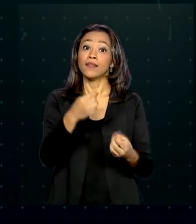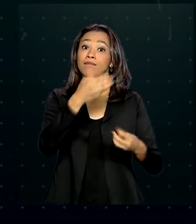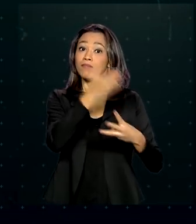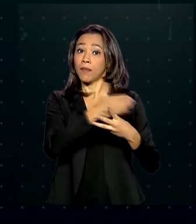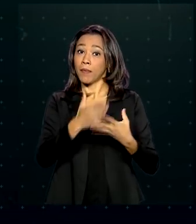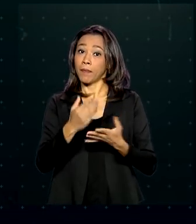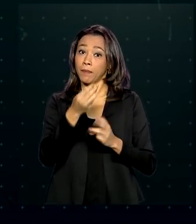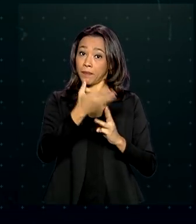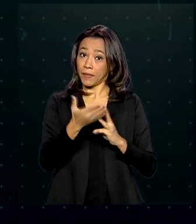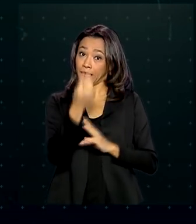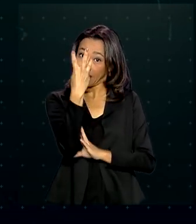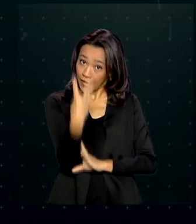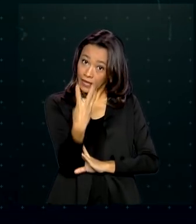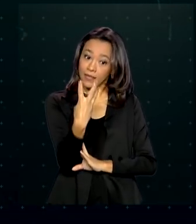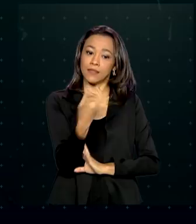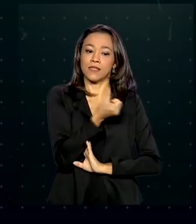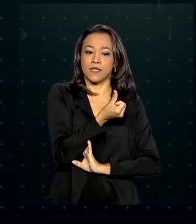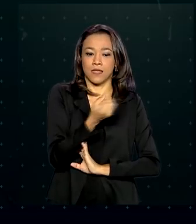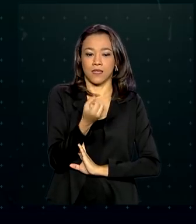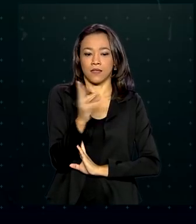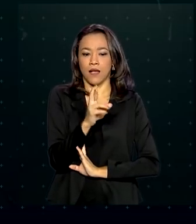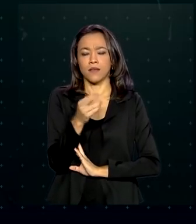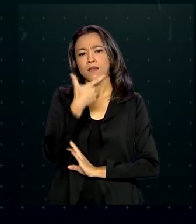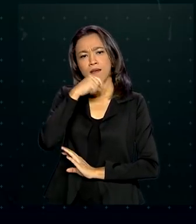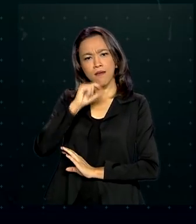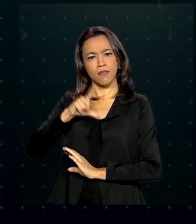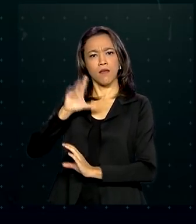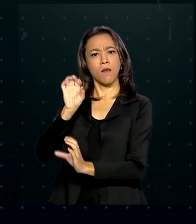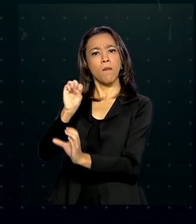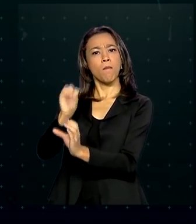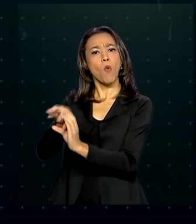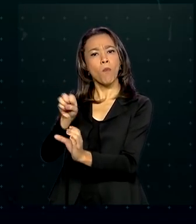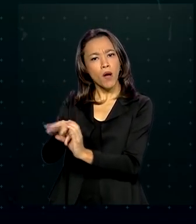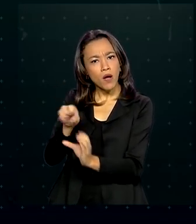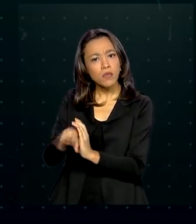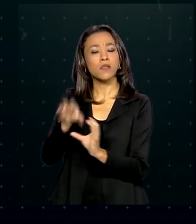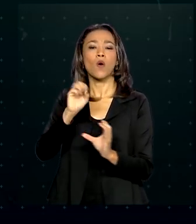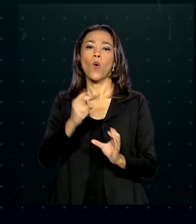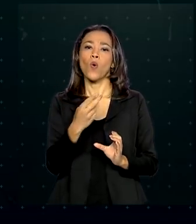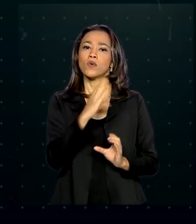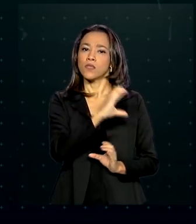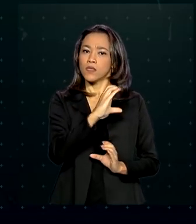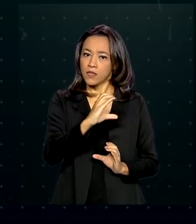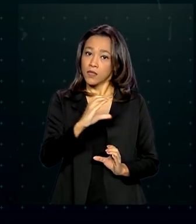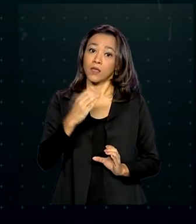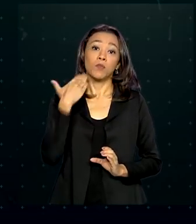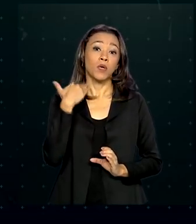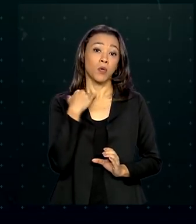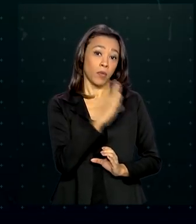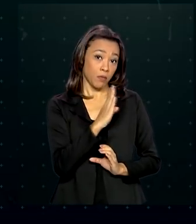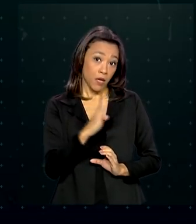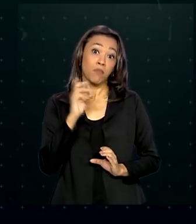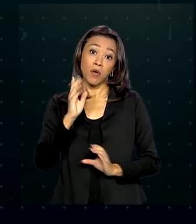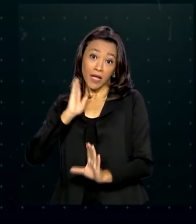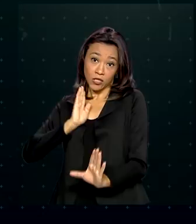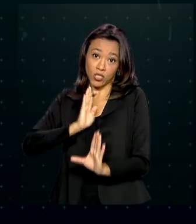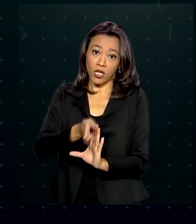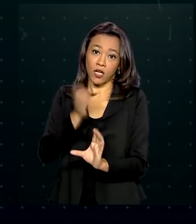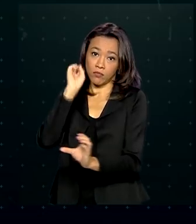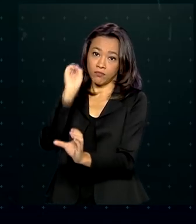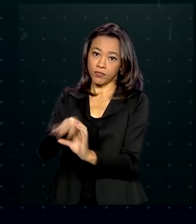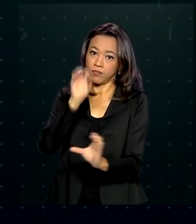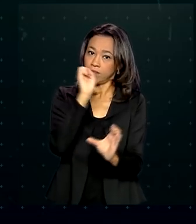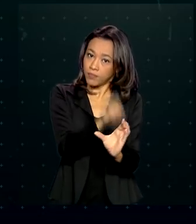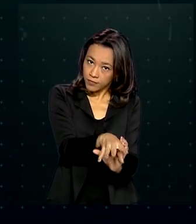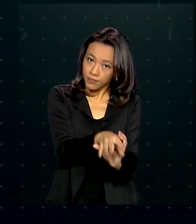600 reais. Quem já tem poupança na Caixa ou é correntista do Banco do Brasil pode receber antes, direto na conta, já